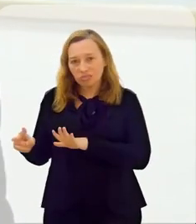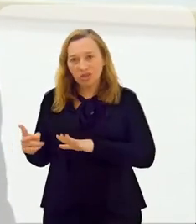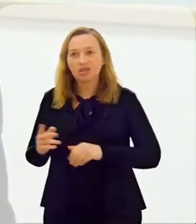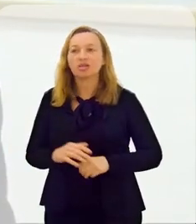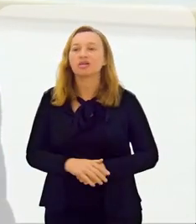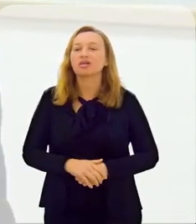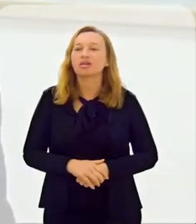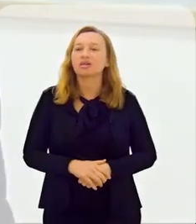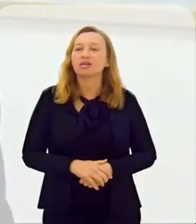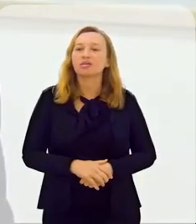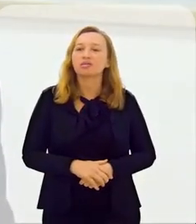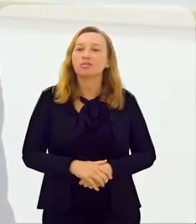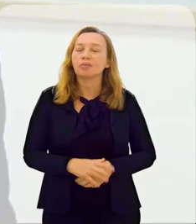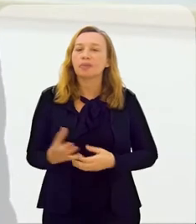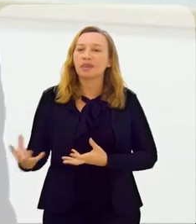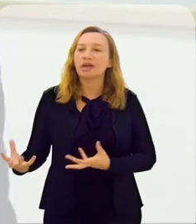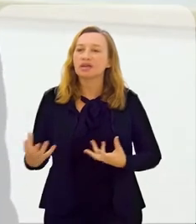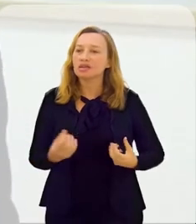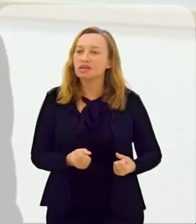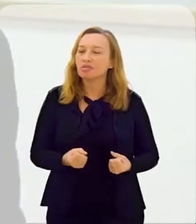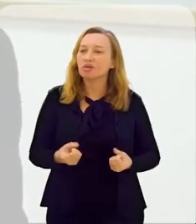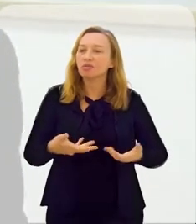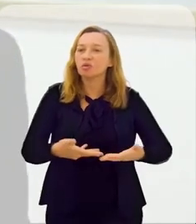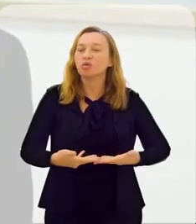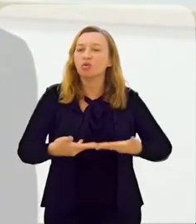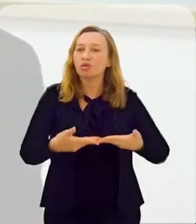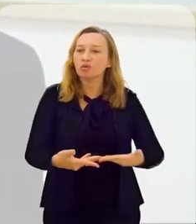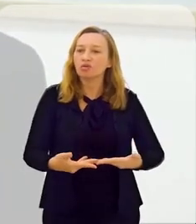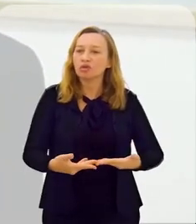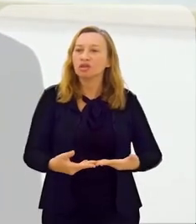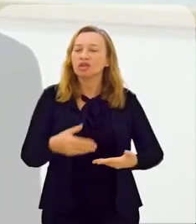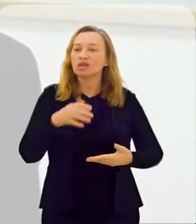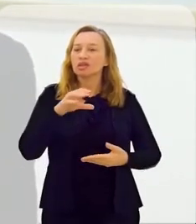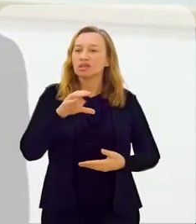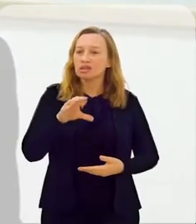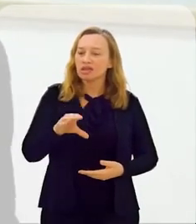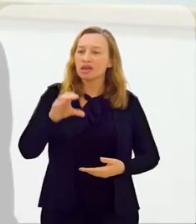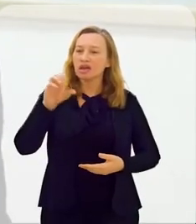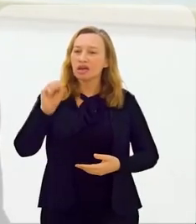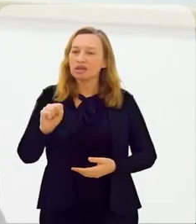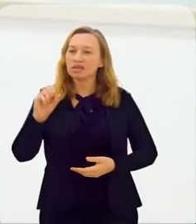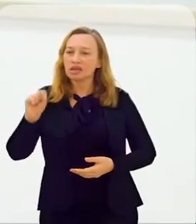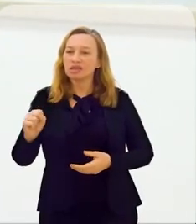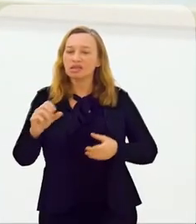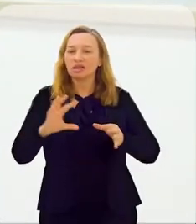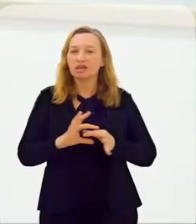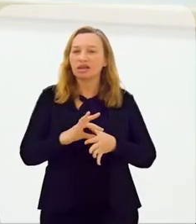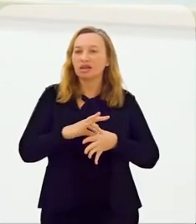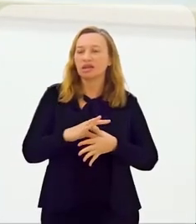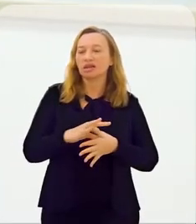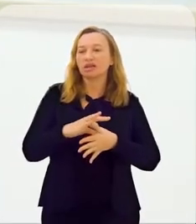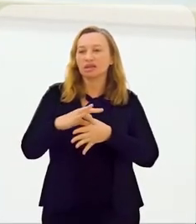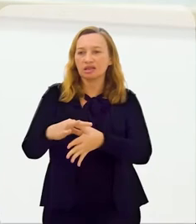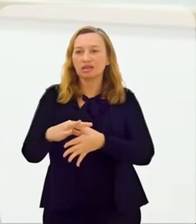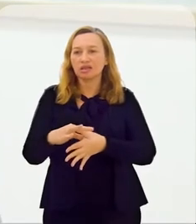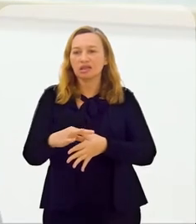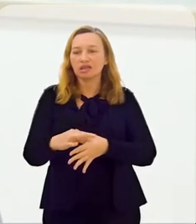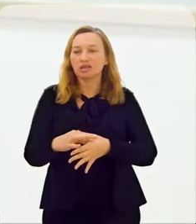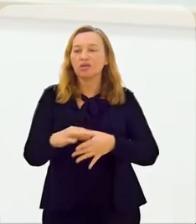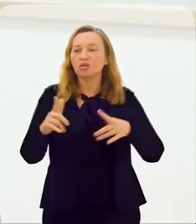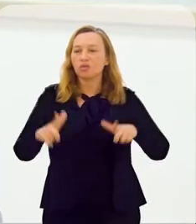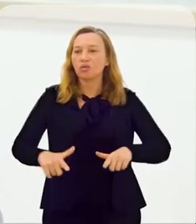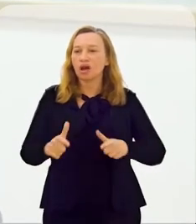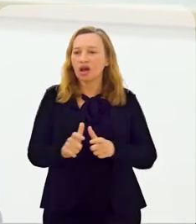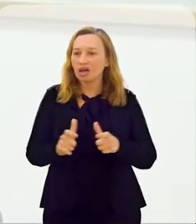essa semana nós recebemos o convite para o CSS liderar...